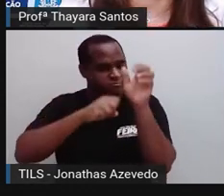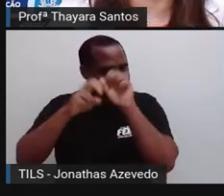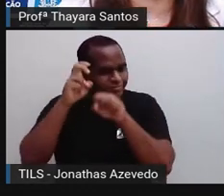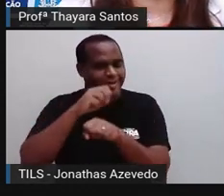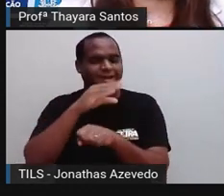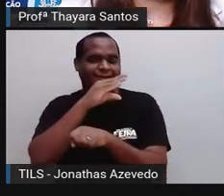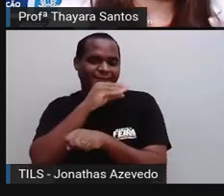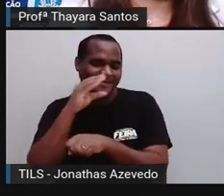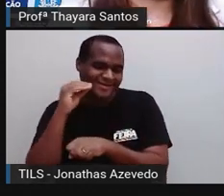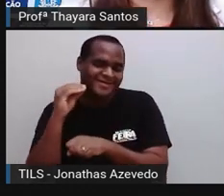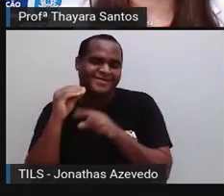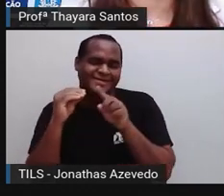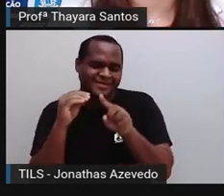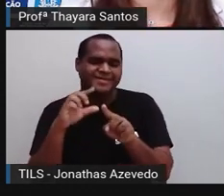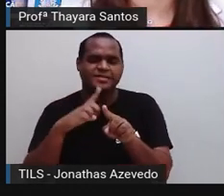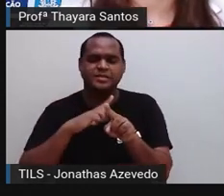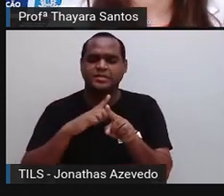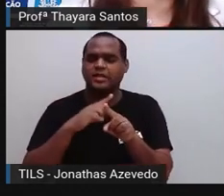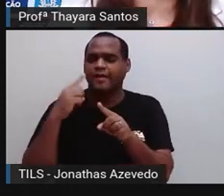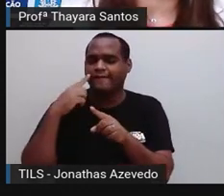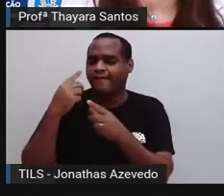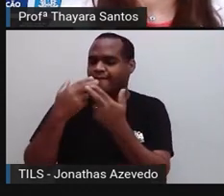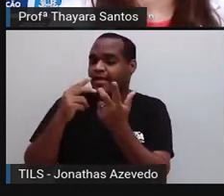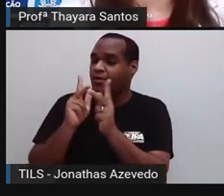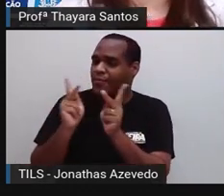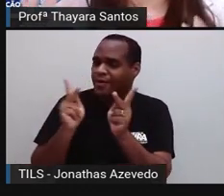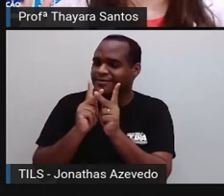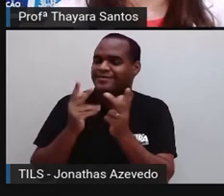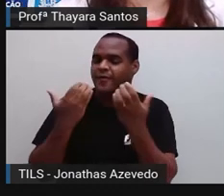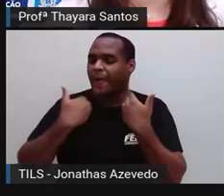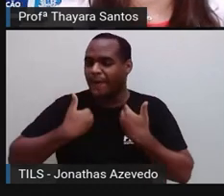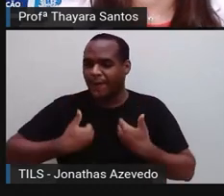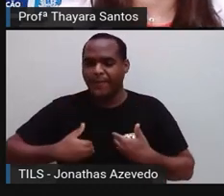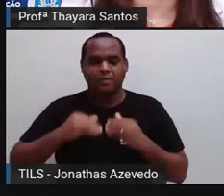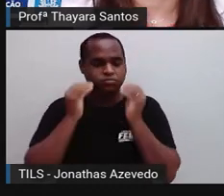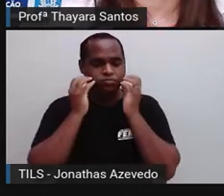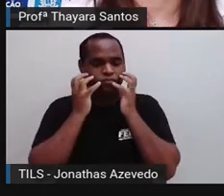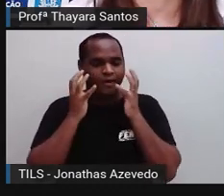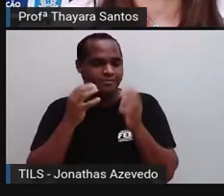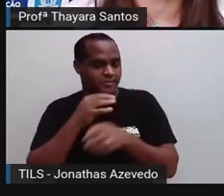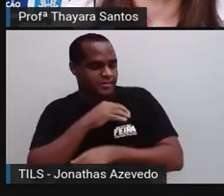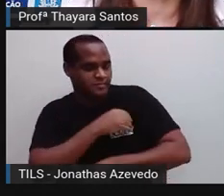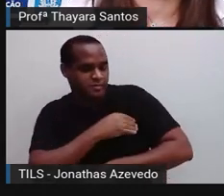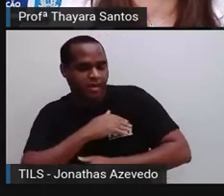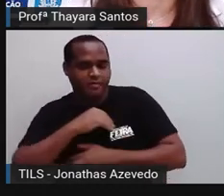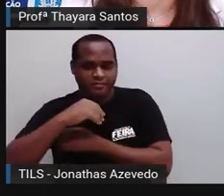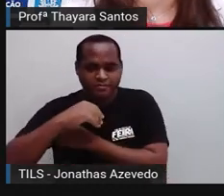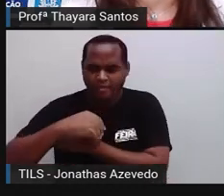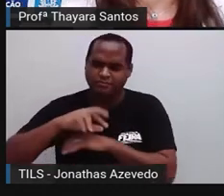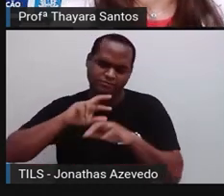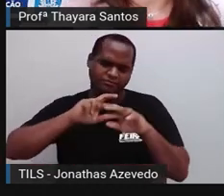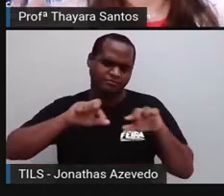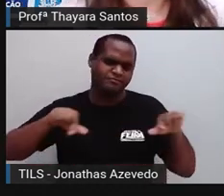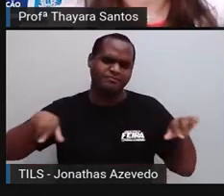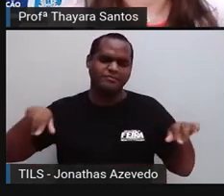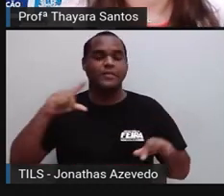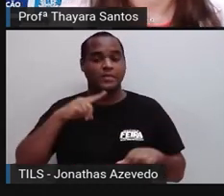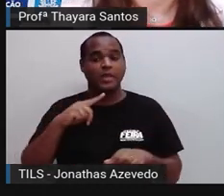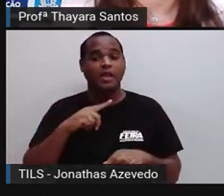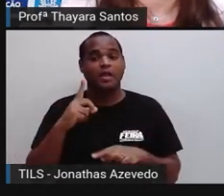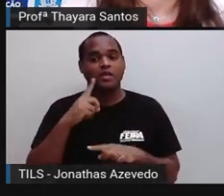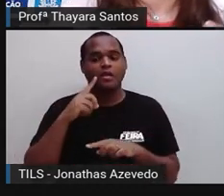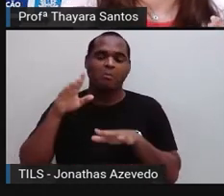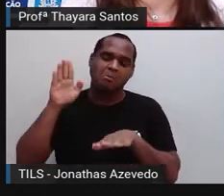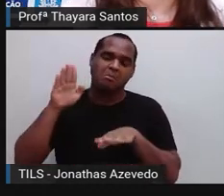adolescência, vocês estão aí sob efeito de muitos hormônios, né? Essa a fase em que ocorre a maior liberação de hormônios aí. Então, tem essas